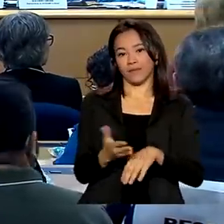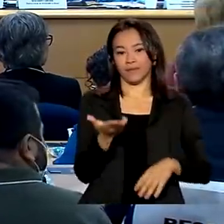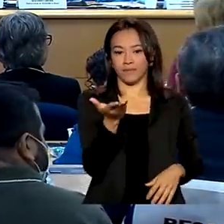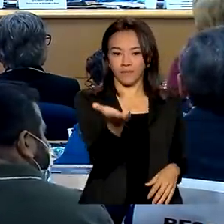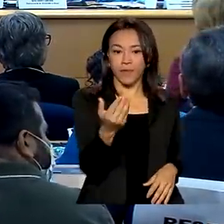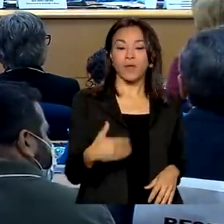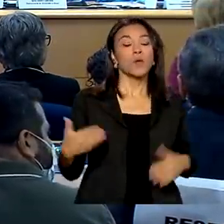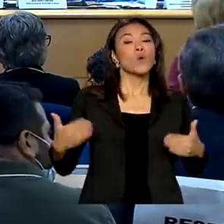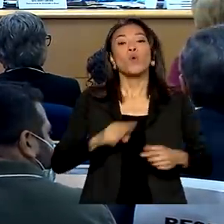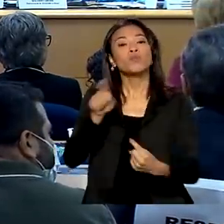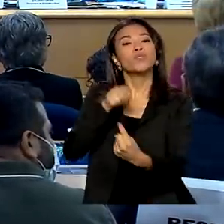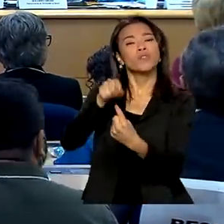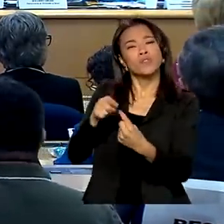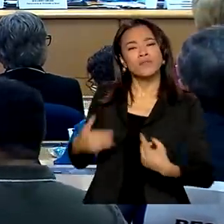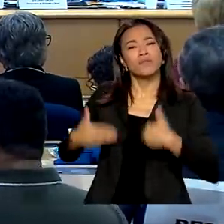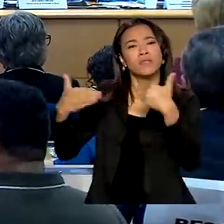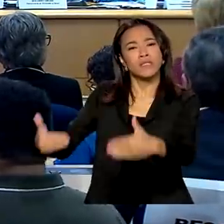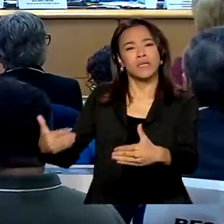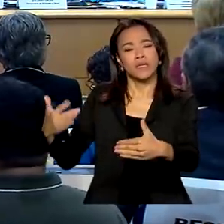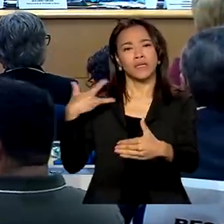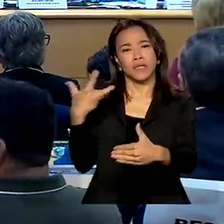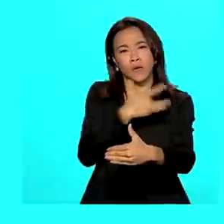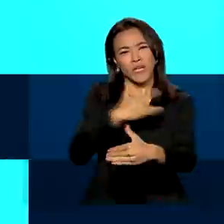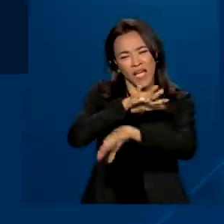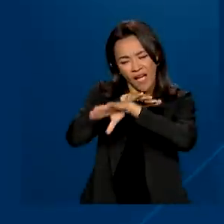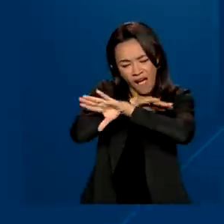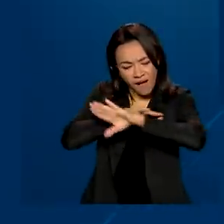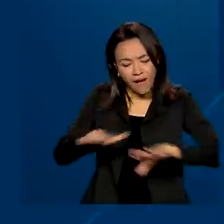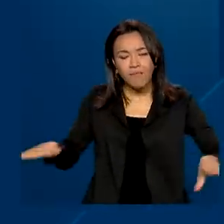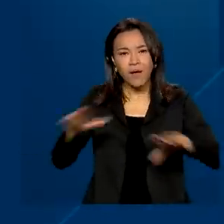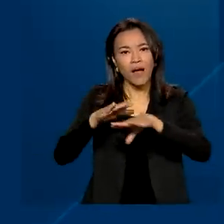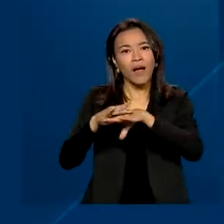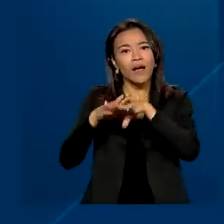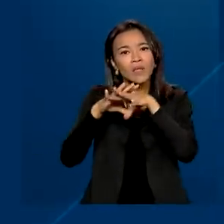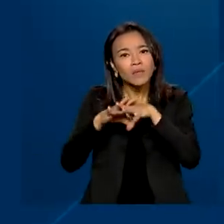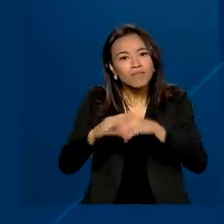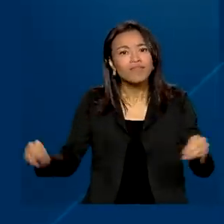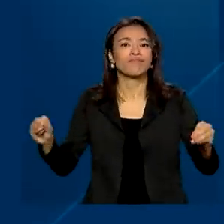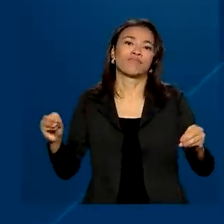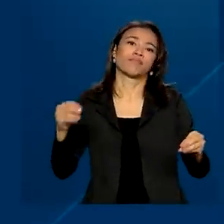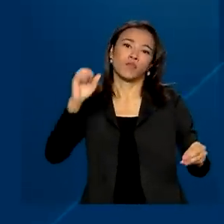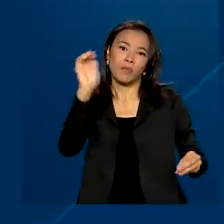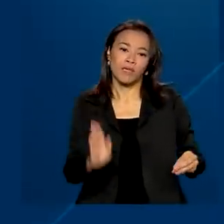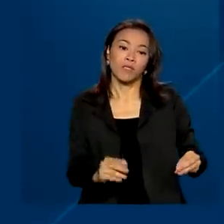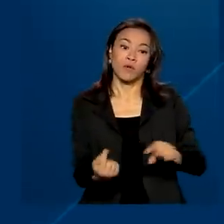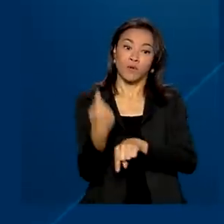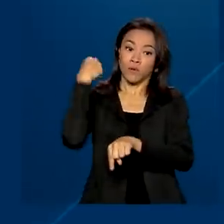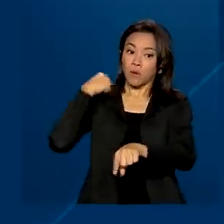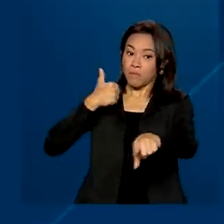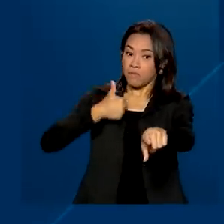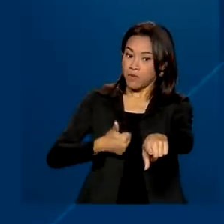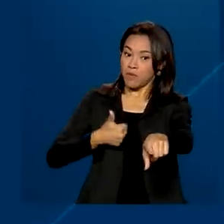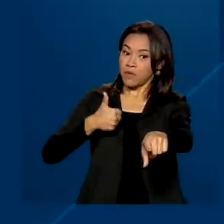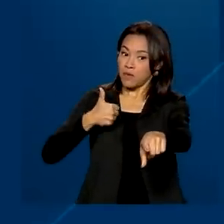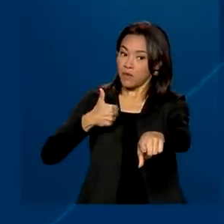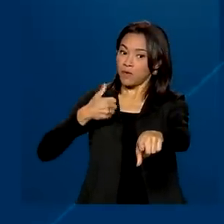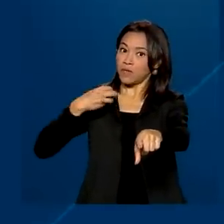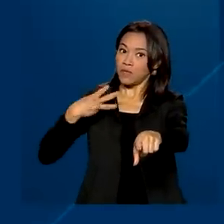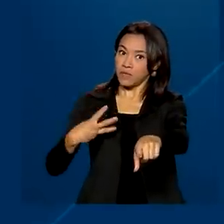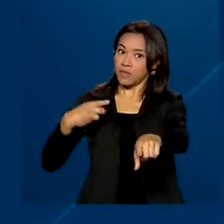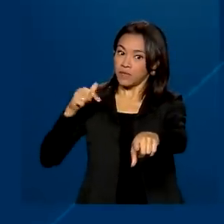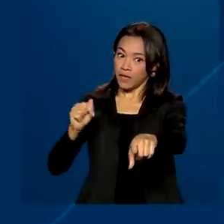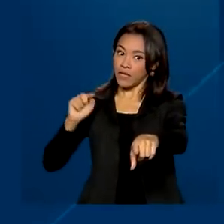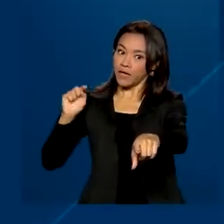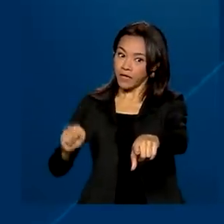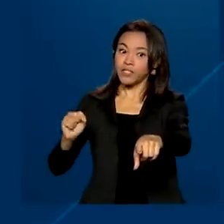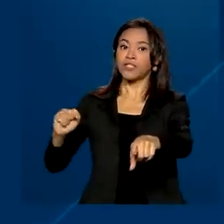da Saúde é acabar com a malária no país. Em 2021, foram mais de 137 mil casos de malária